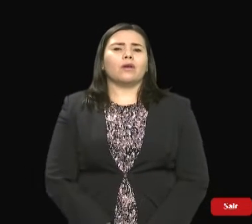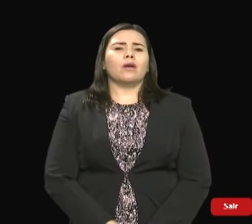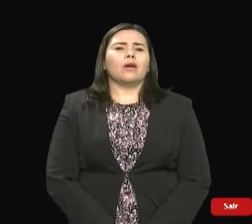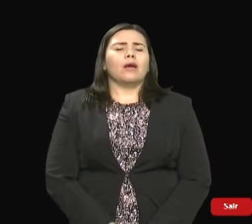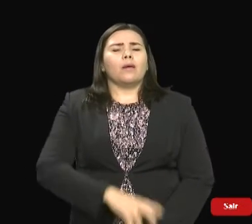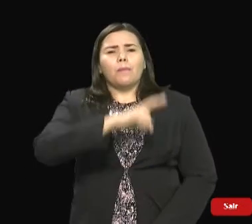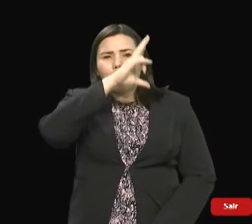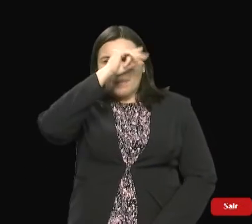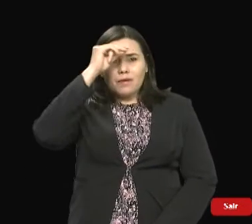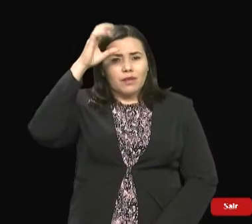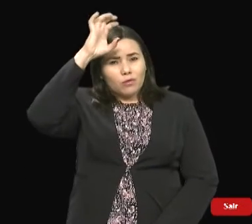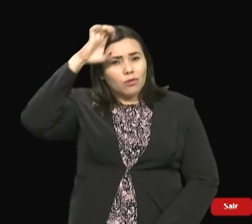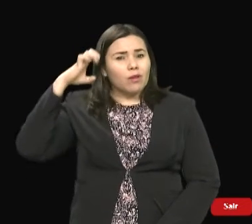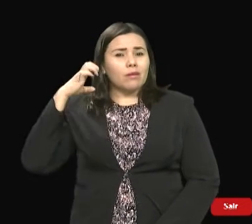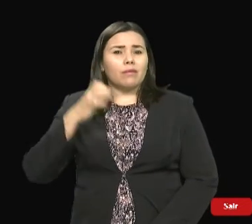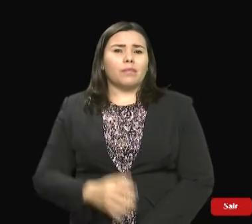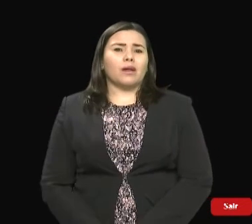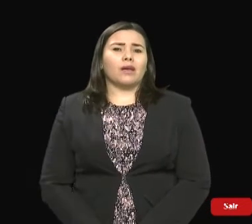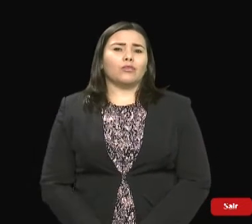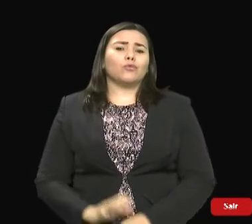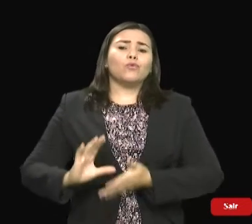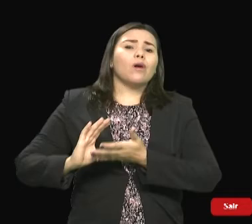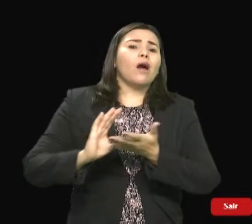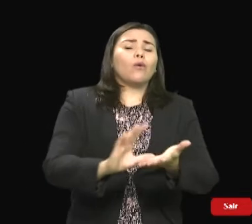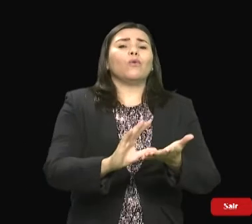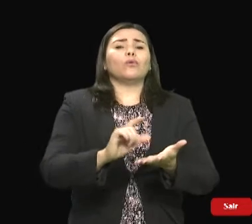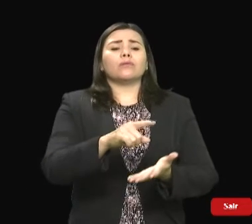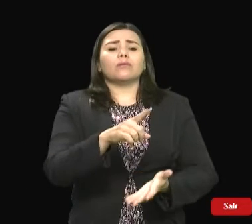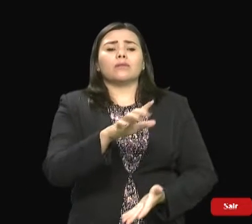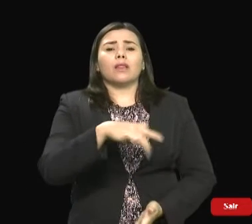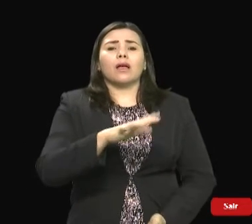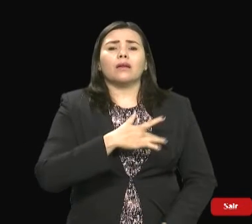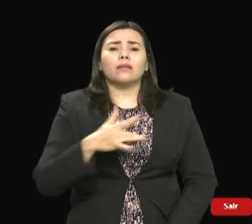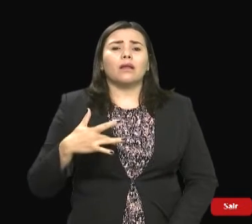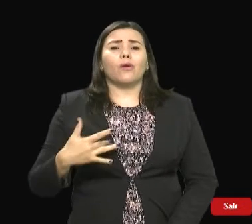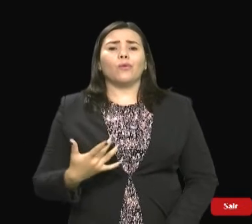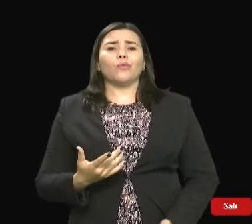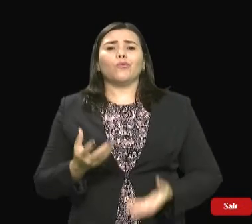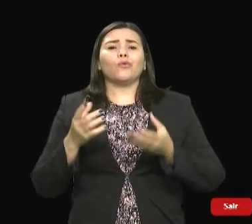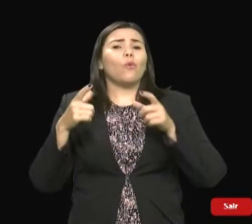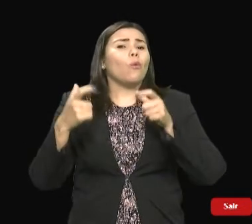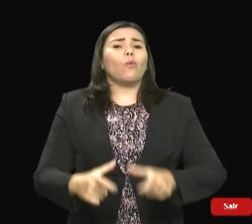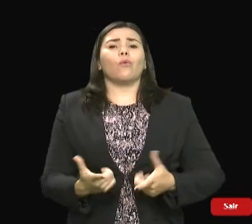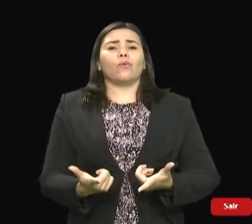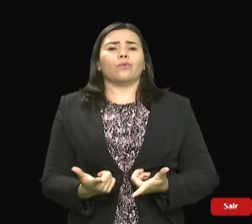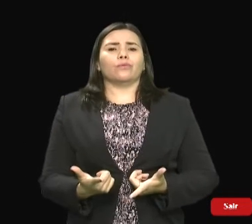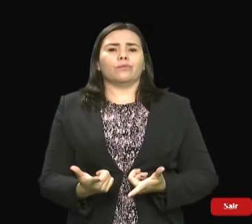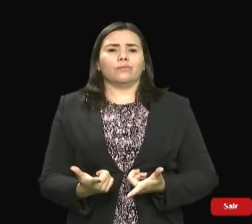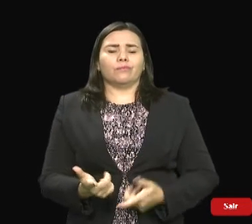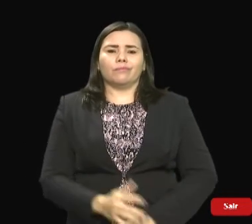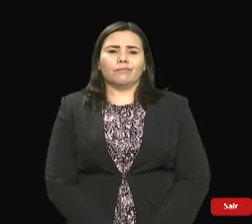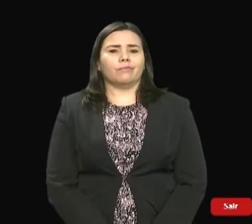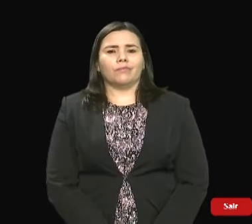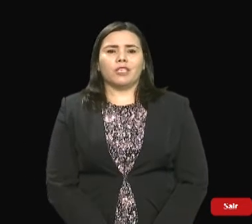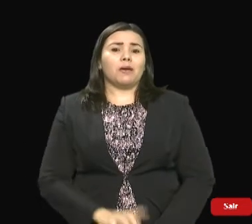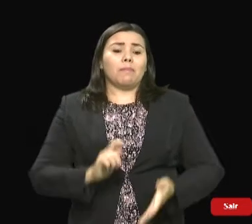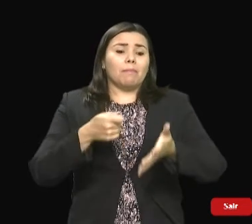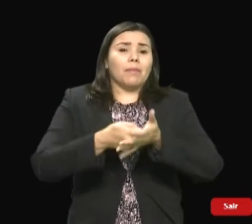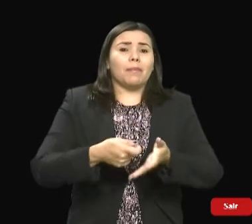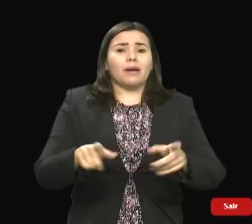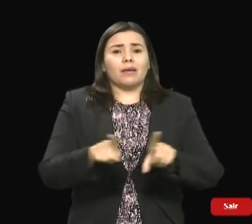obra e uma avareza do mesmo para custear a saúde e para pagar profissionais.